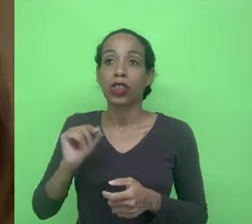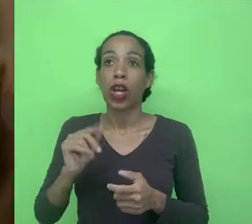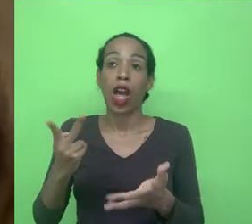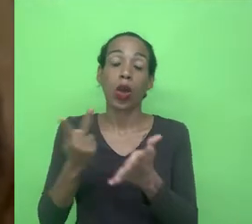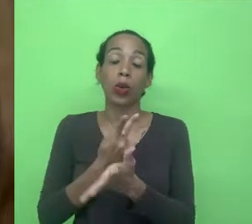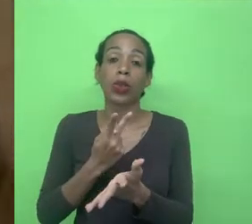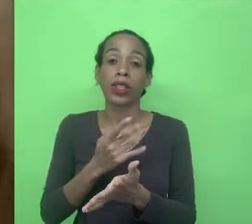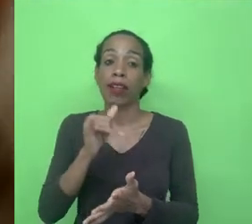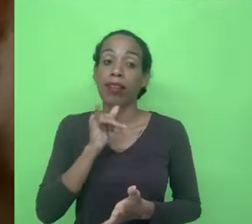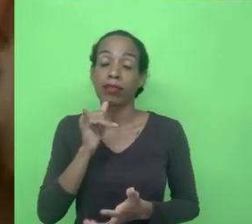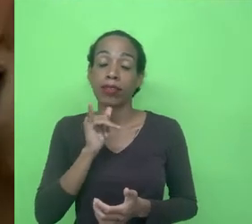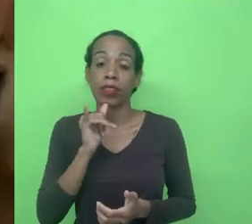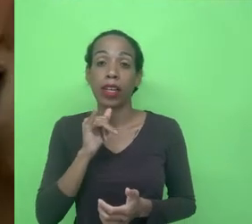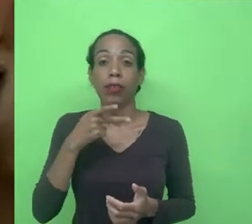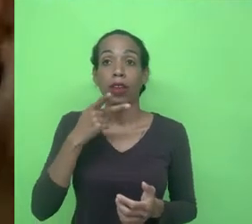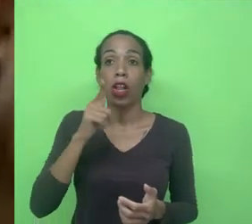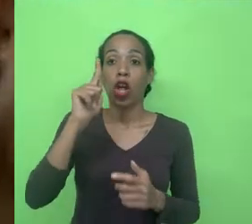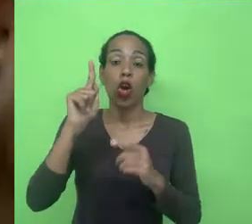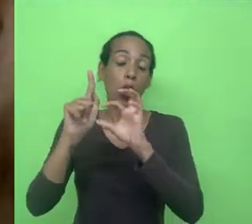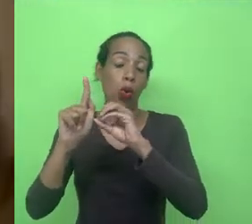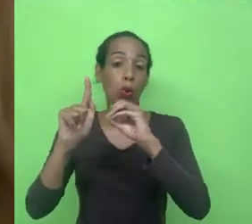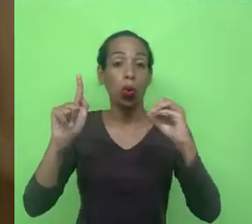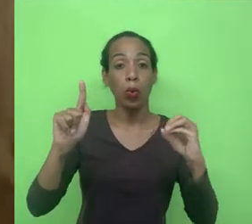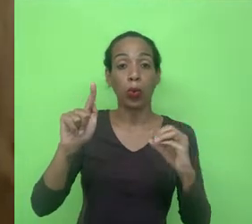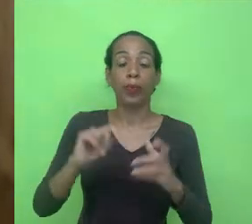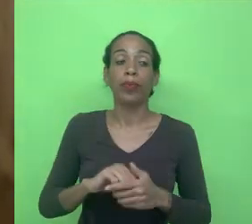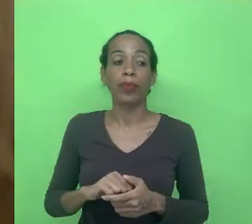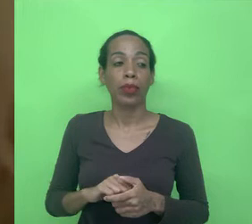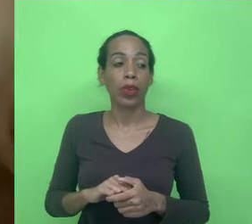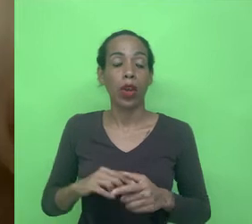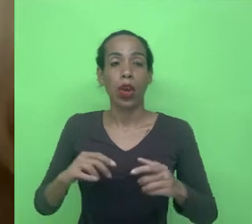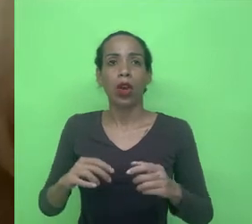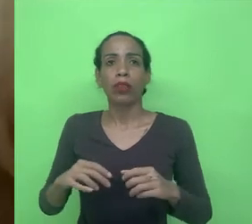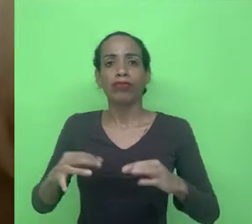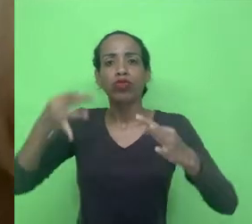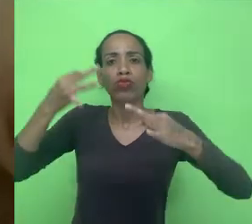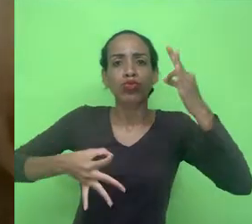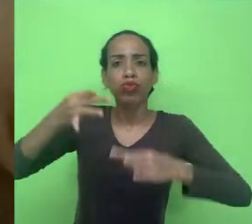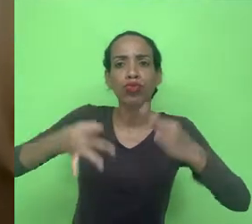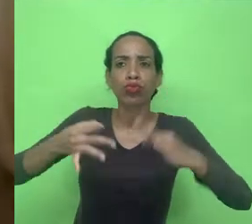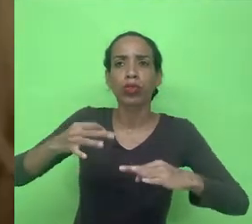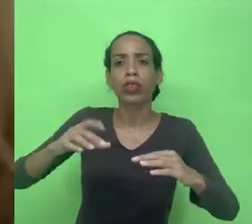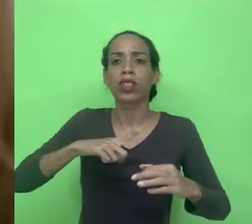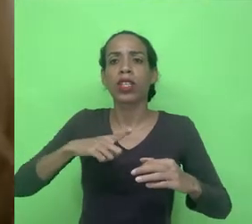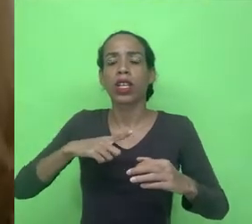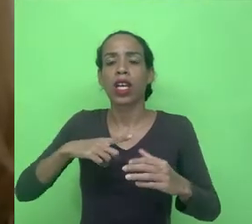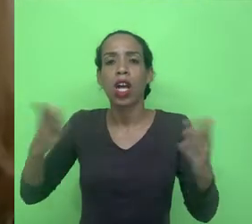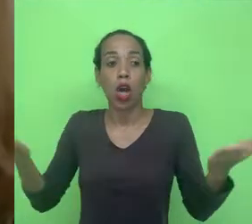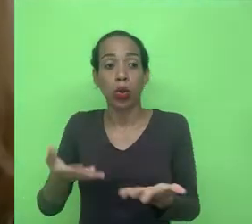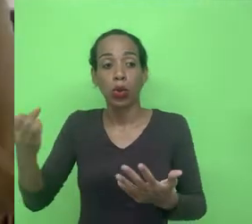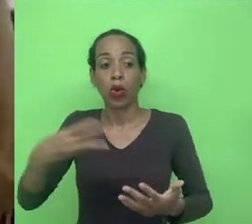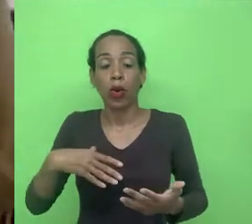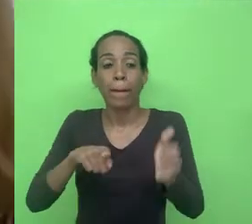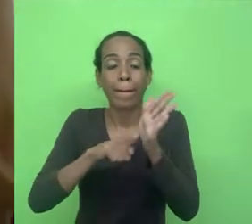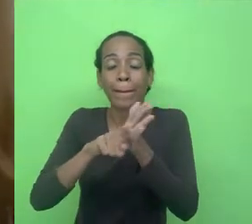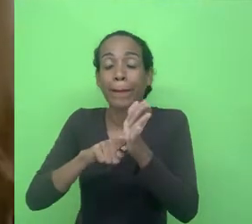exemplo em termos que você mencionou do Google o poder judiciário ele tem portais judiciais atualmente para buscar esses dados